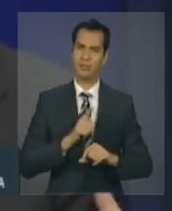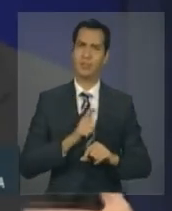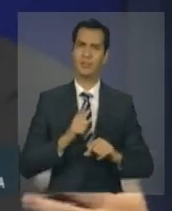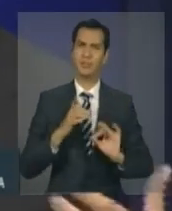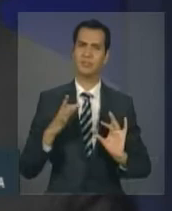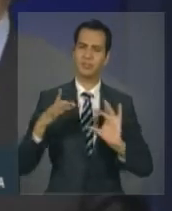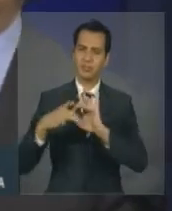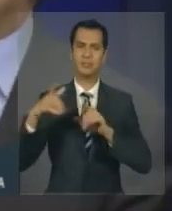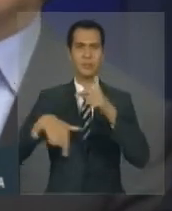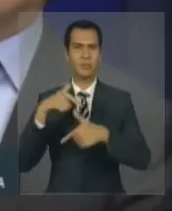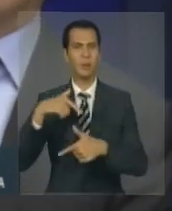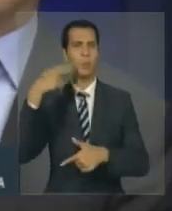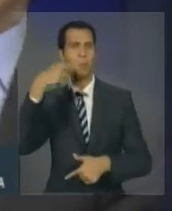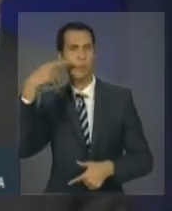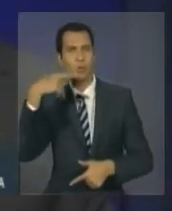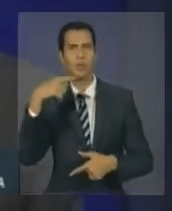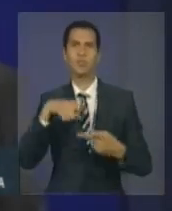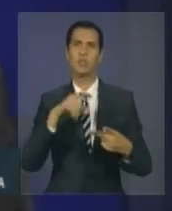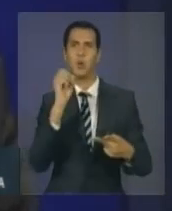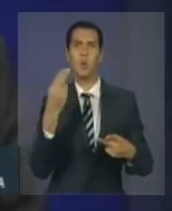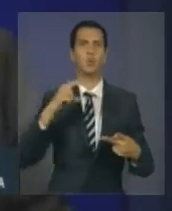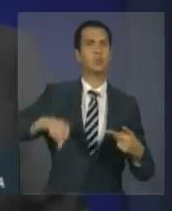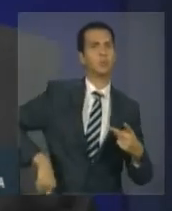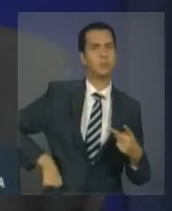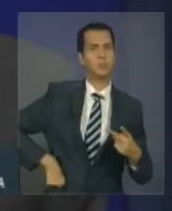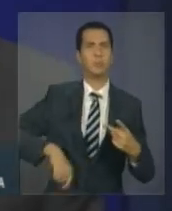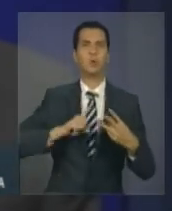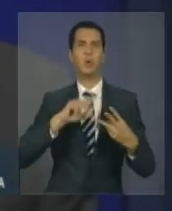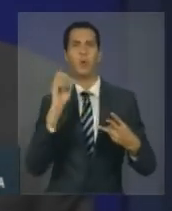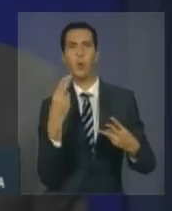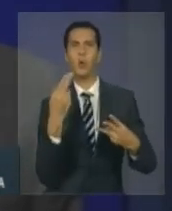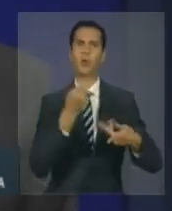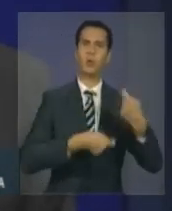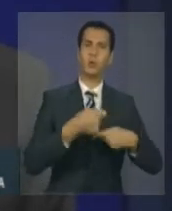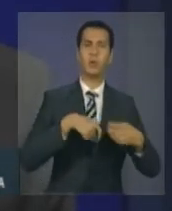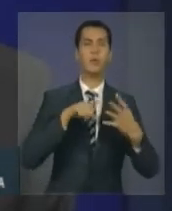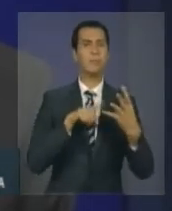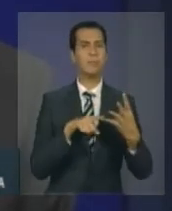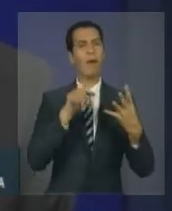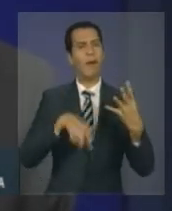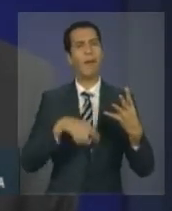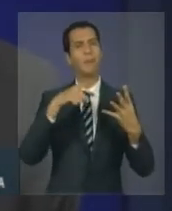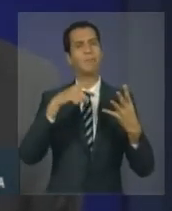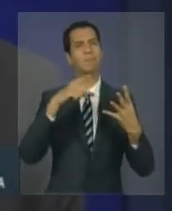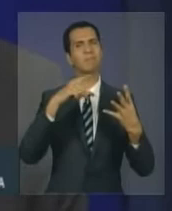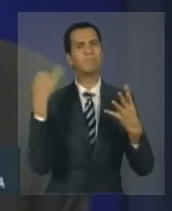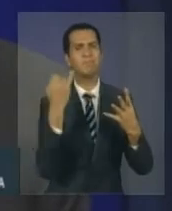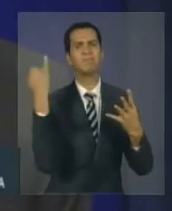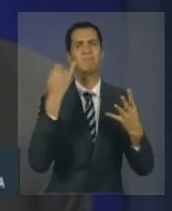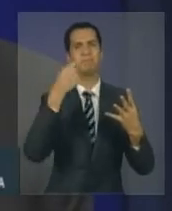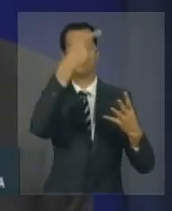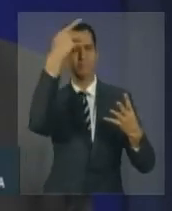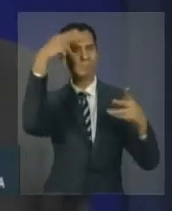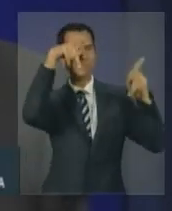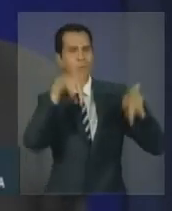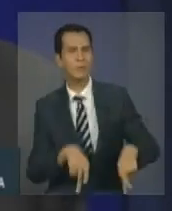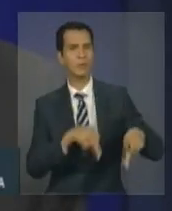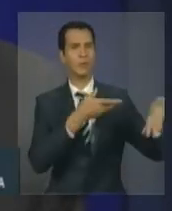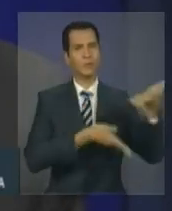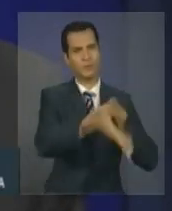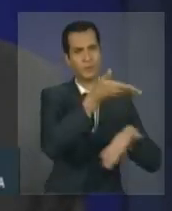ou diplomática ou económica, é também uma relação entre pessoas, é também uma relação que envolve,